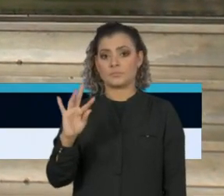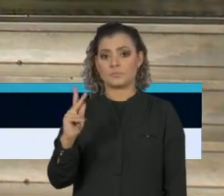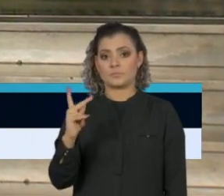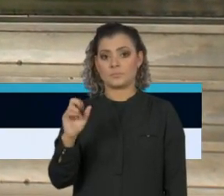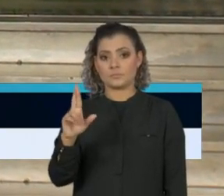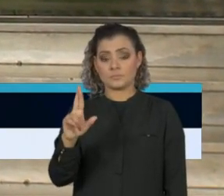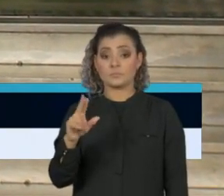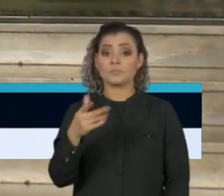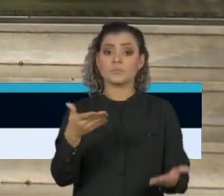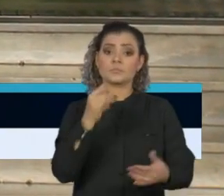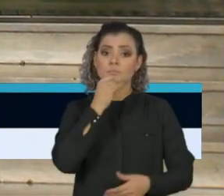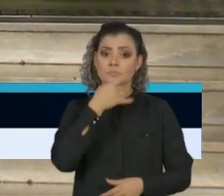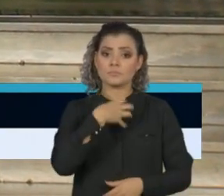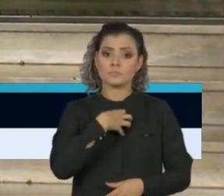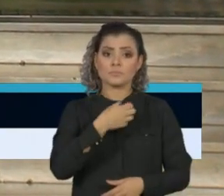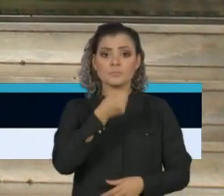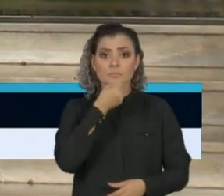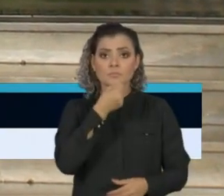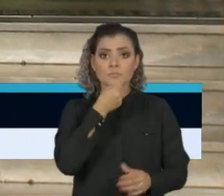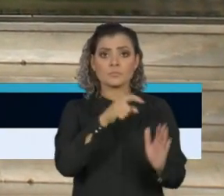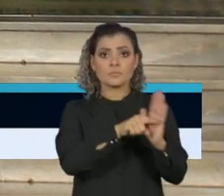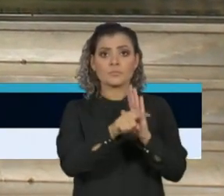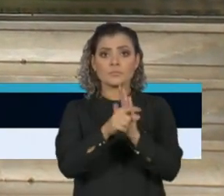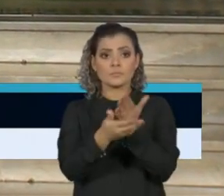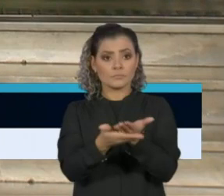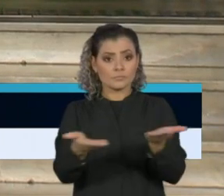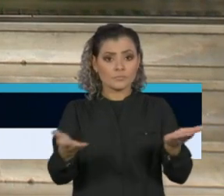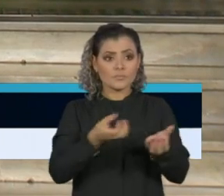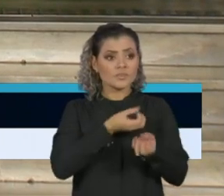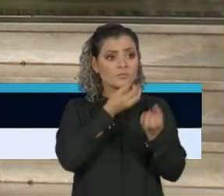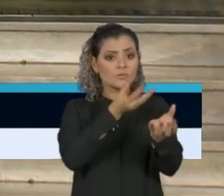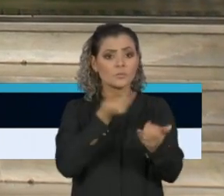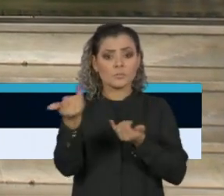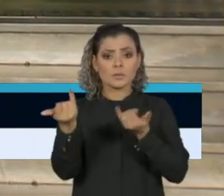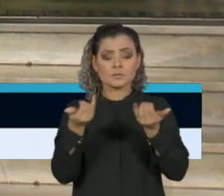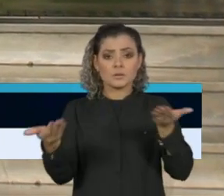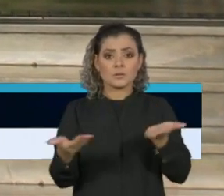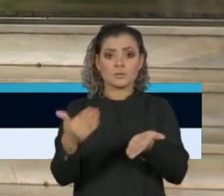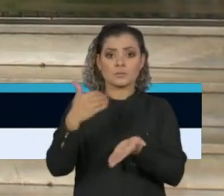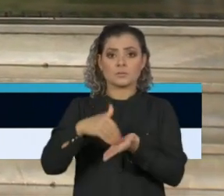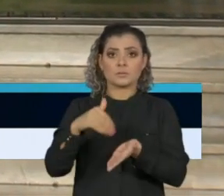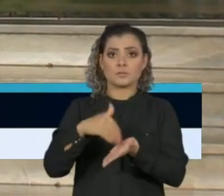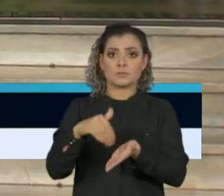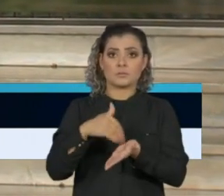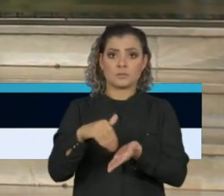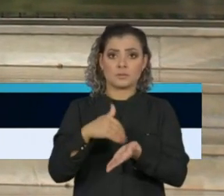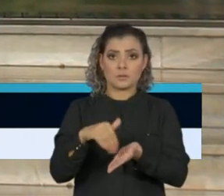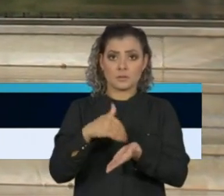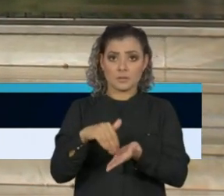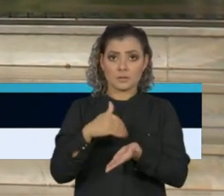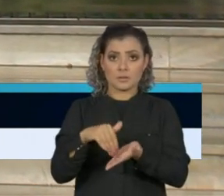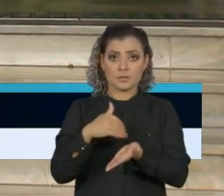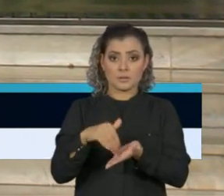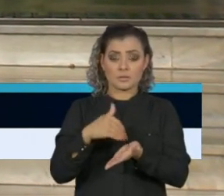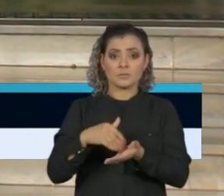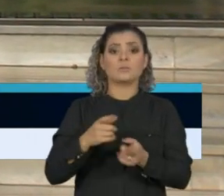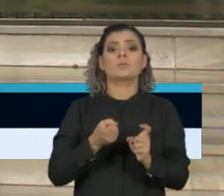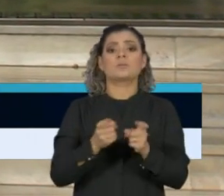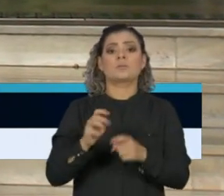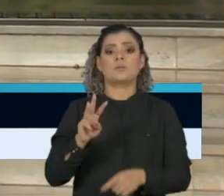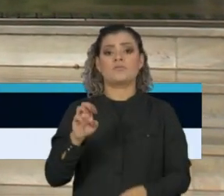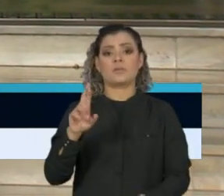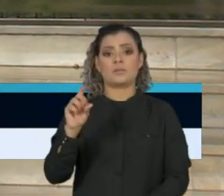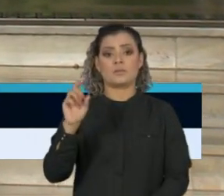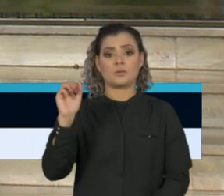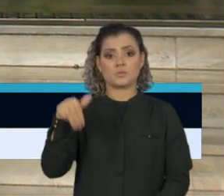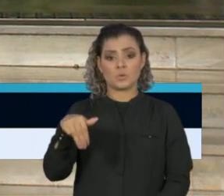lamento informar aquilo que os jornalistas já detêm como informação, que o secretário Wanderson, um dos secretários executivos do